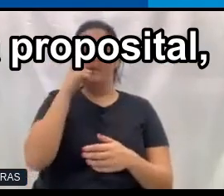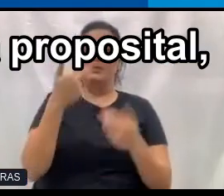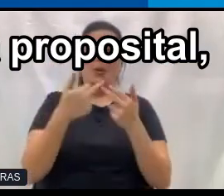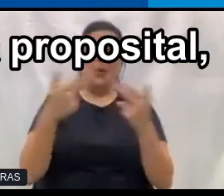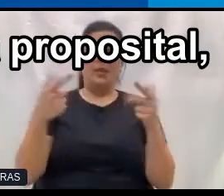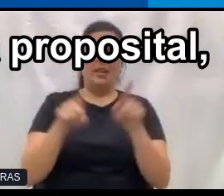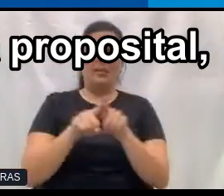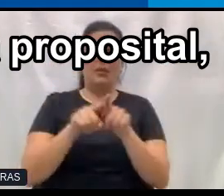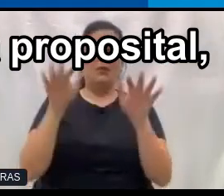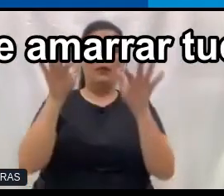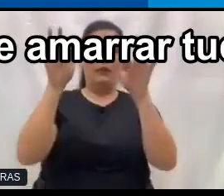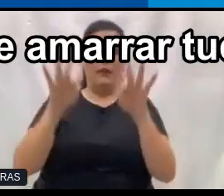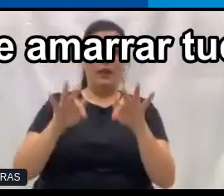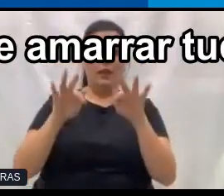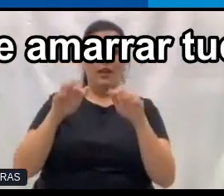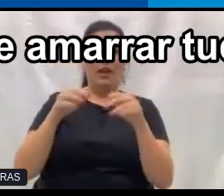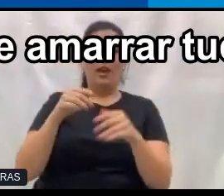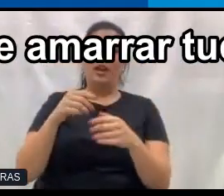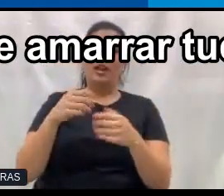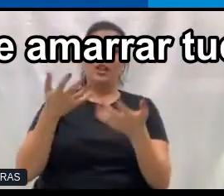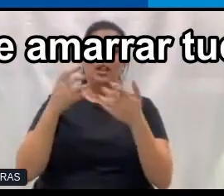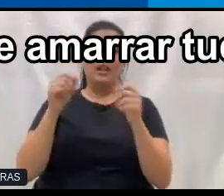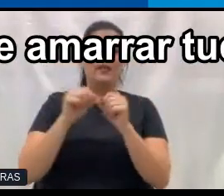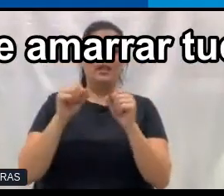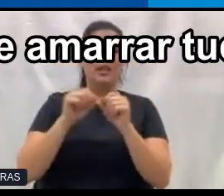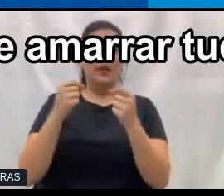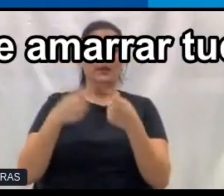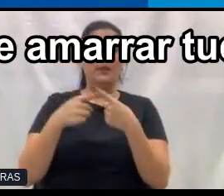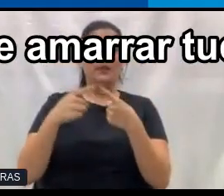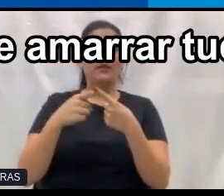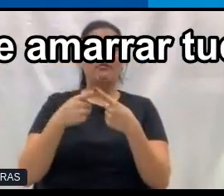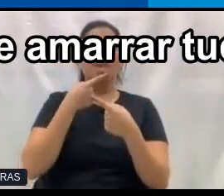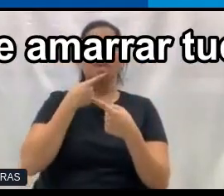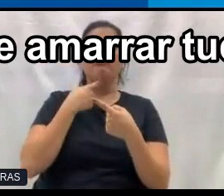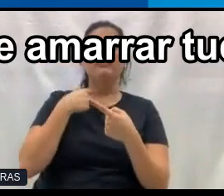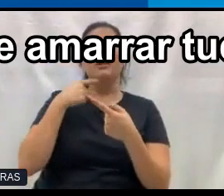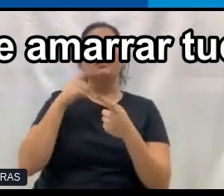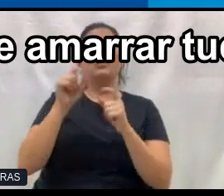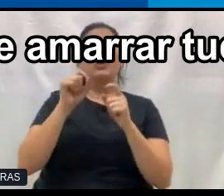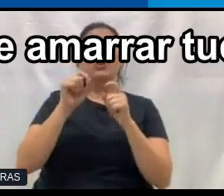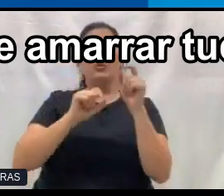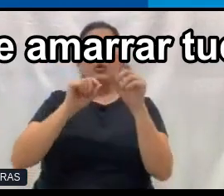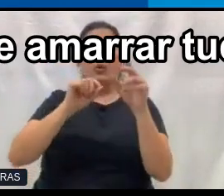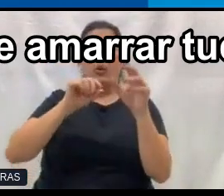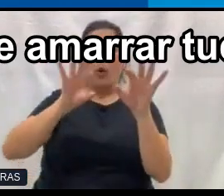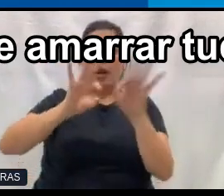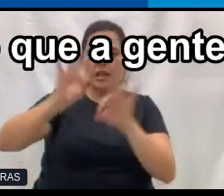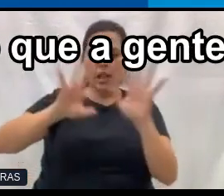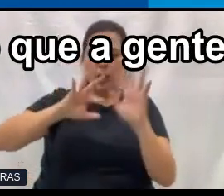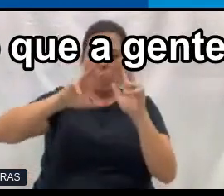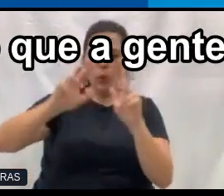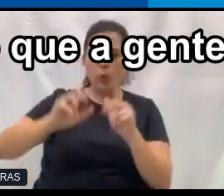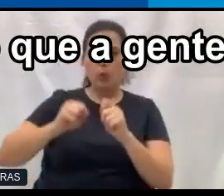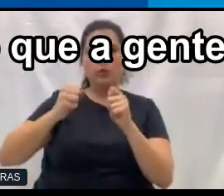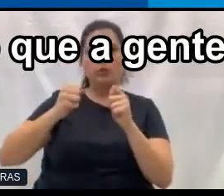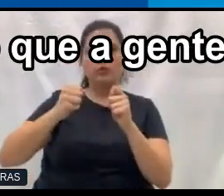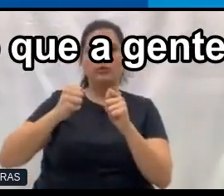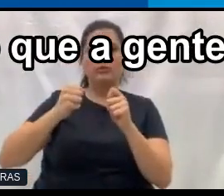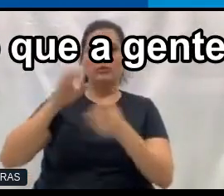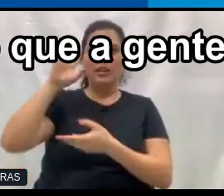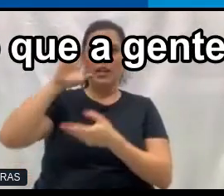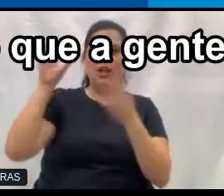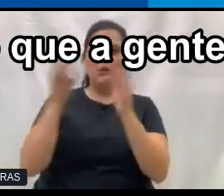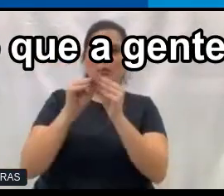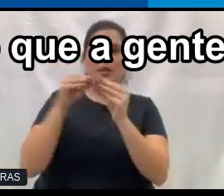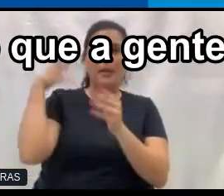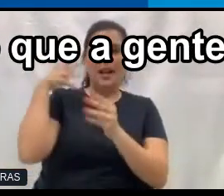encerrar era proposital, porque a gente tinha essa intenção de amarrar tudo na sua palestra, e eu acho que você fez melhor do que